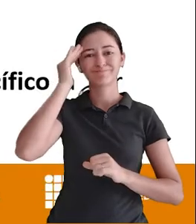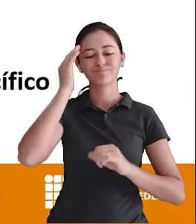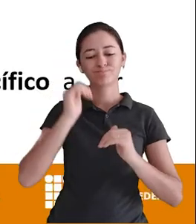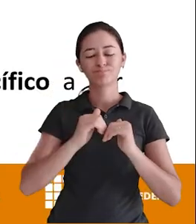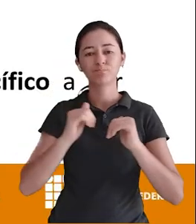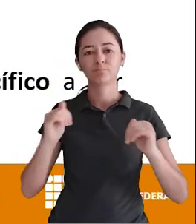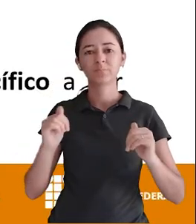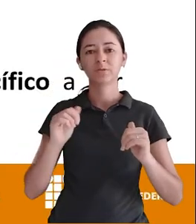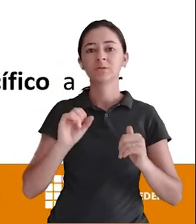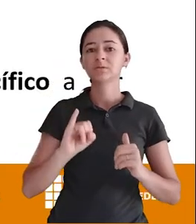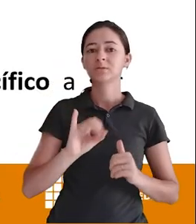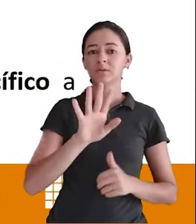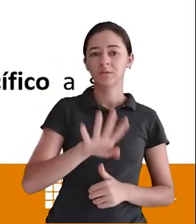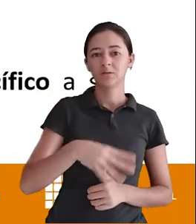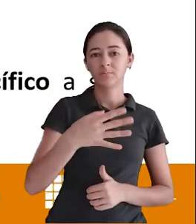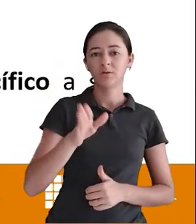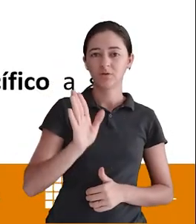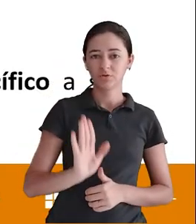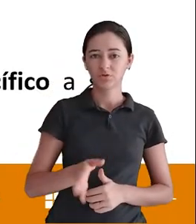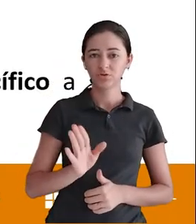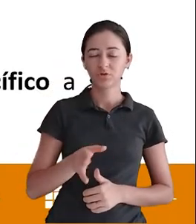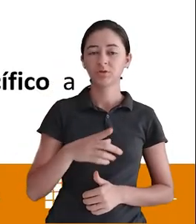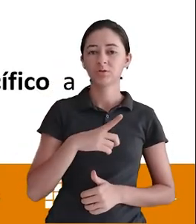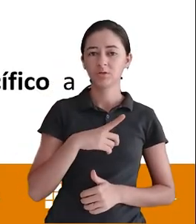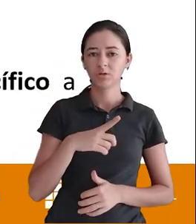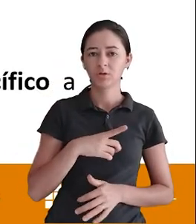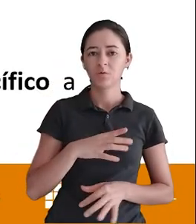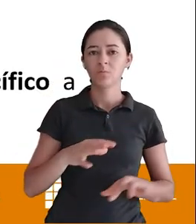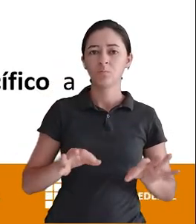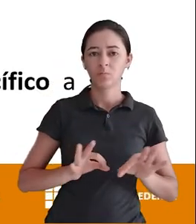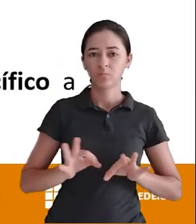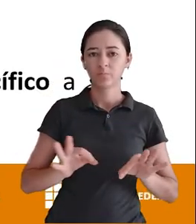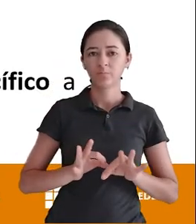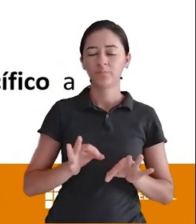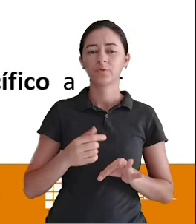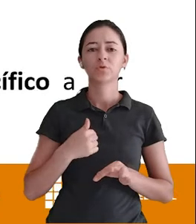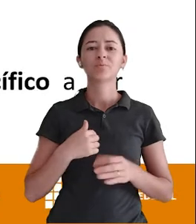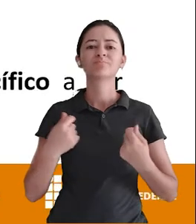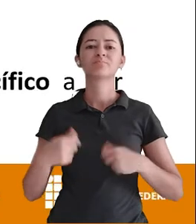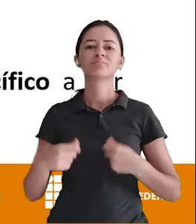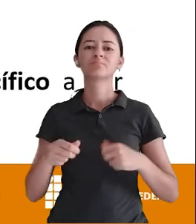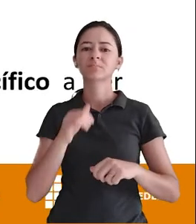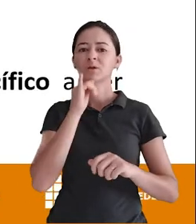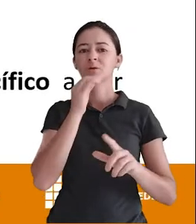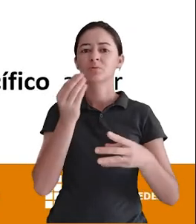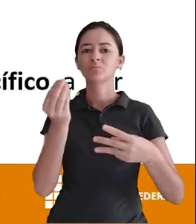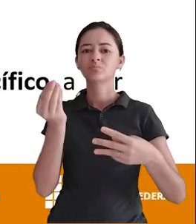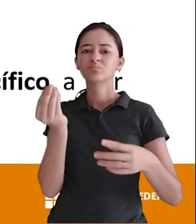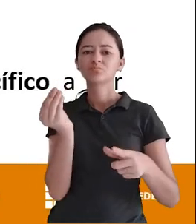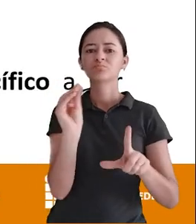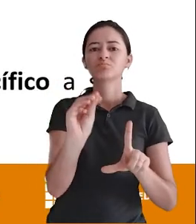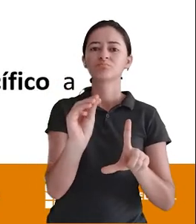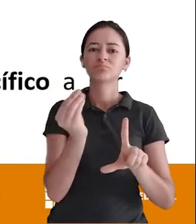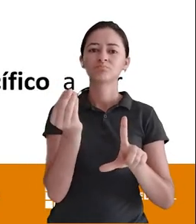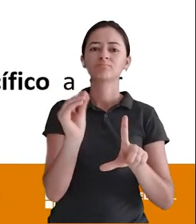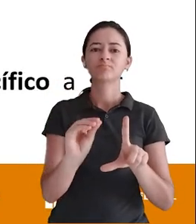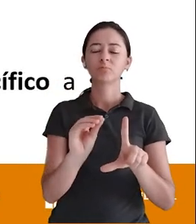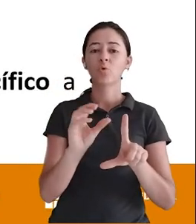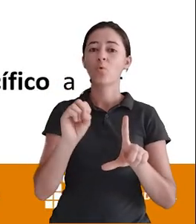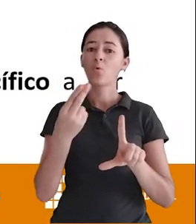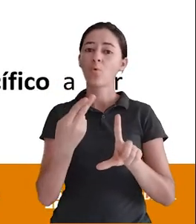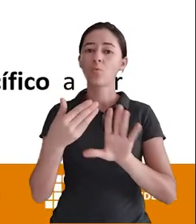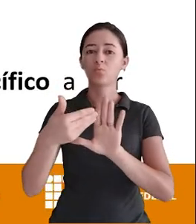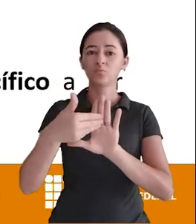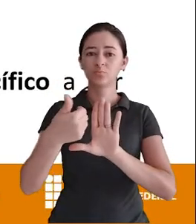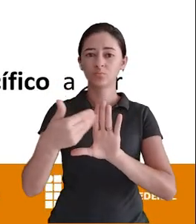vocês Se a tabela pessoal já existe no banco de dados E eu preciso por exemplo criar um novo atributo Ou até mesmo muito comum excluir um